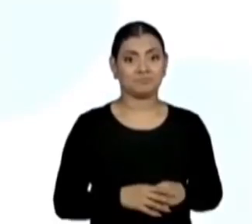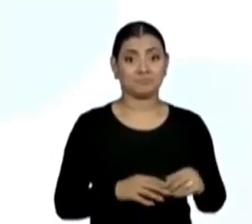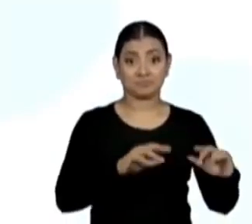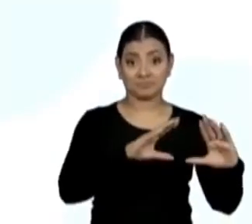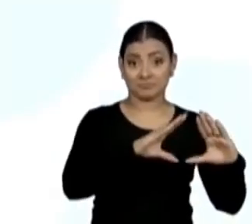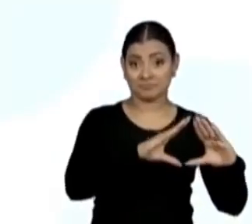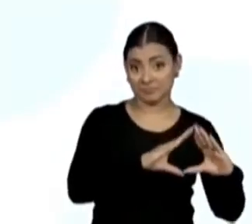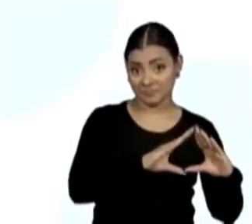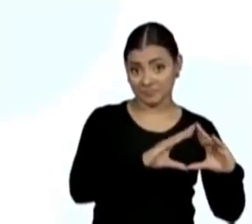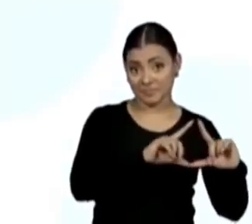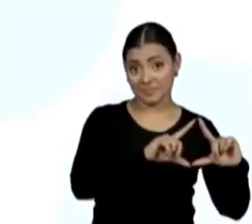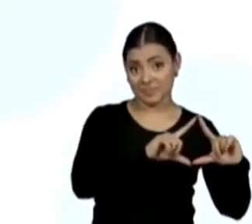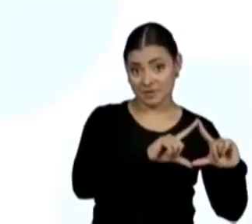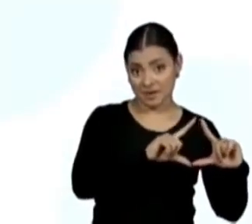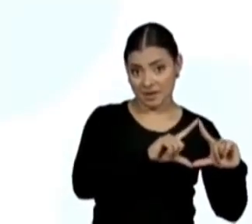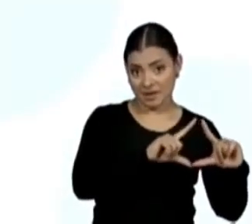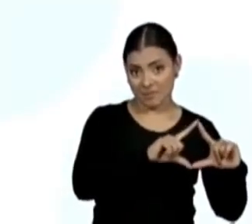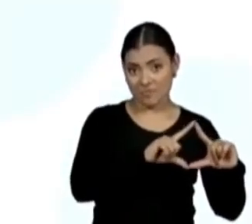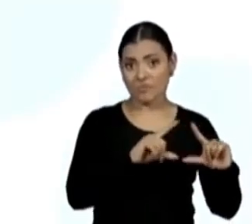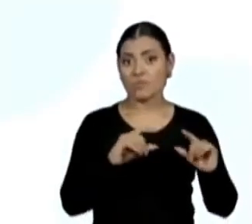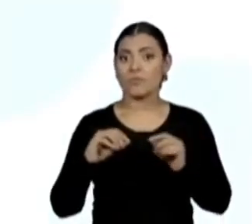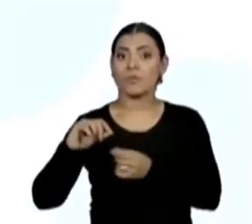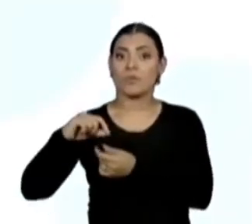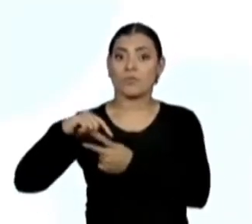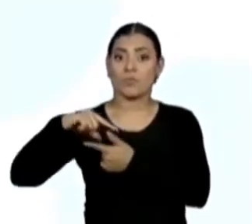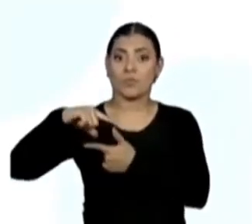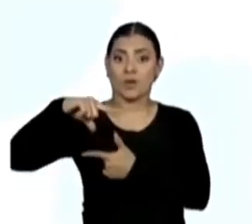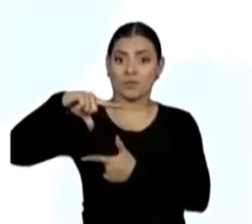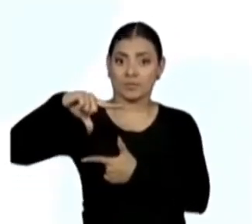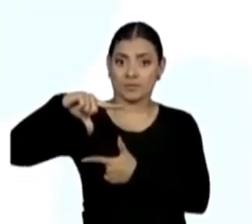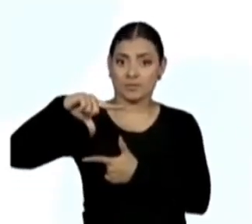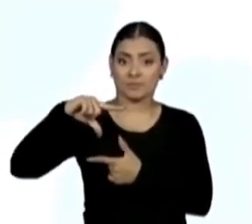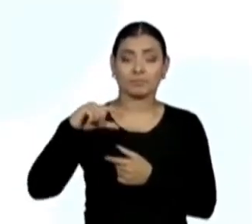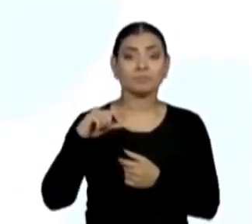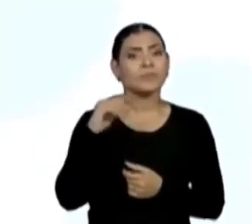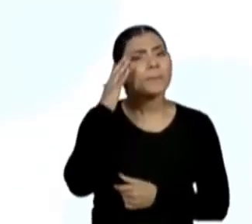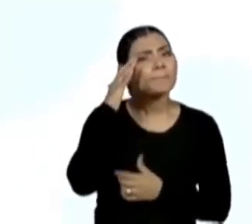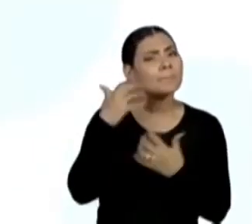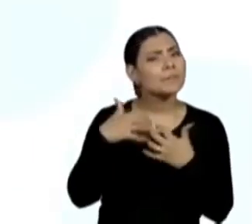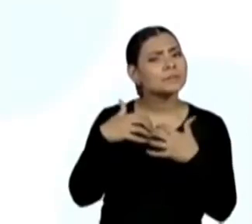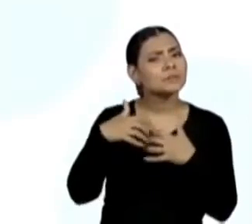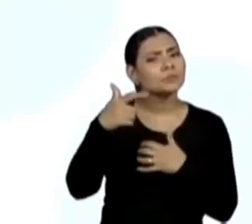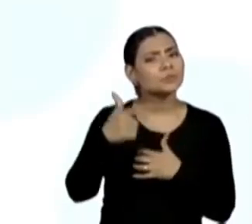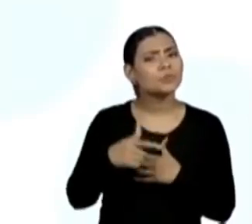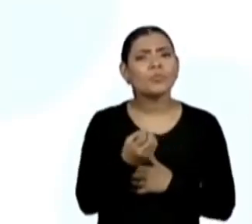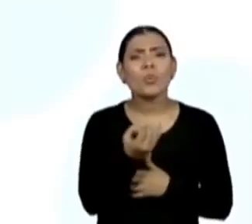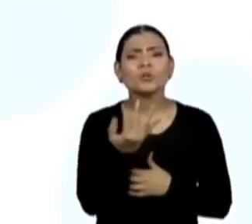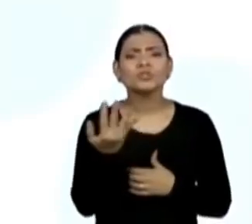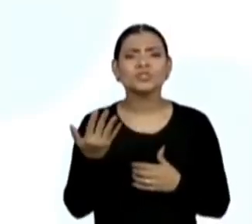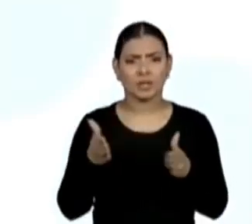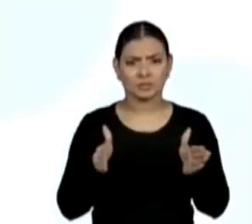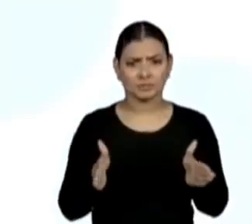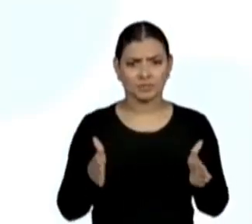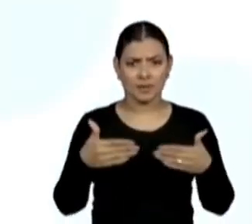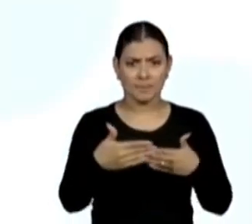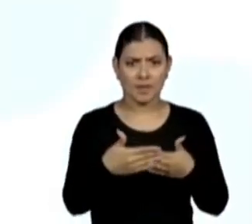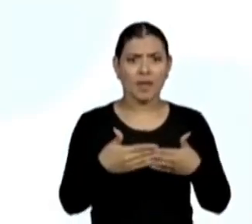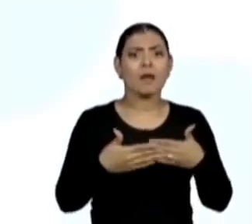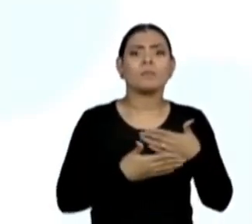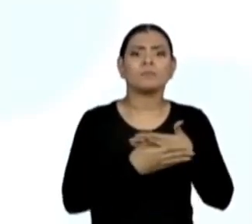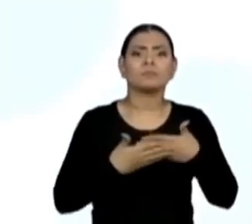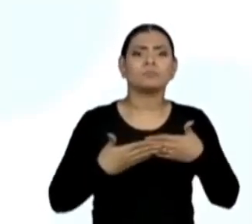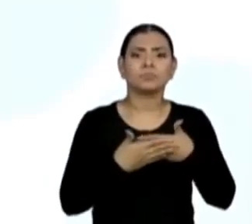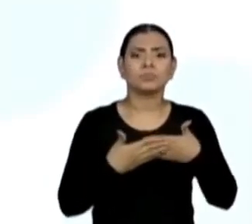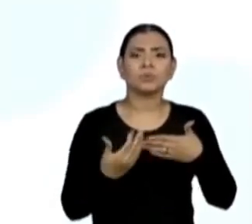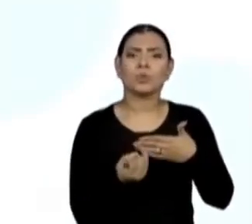e então, pensando no próximo item, número de lados do polígono, vamos contar